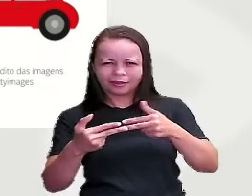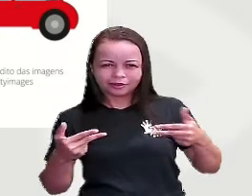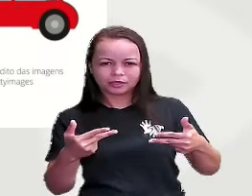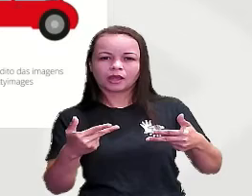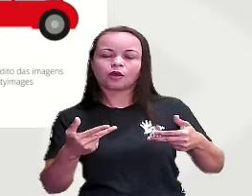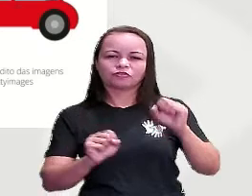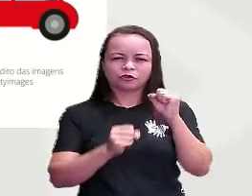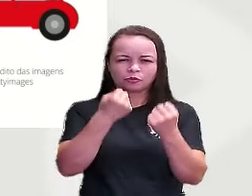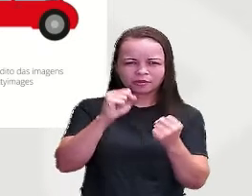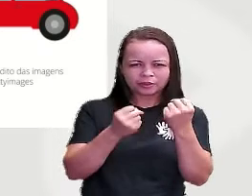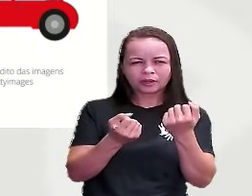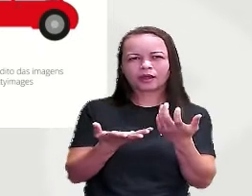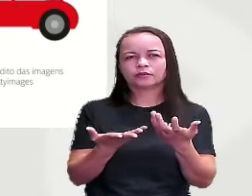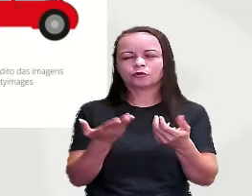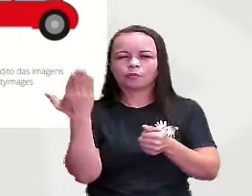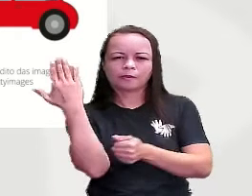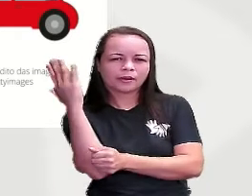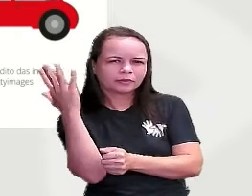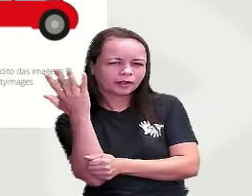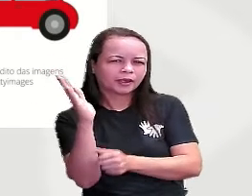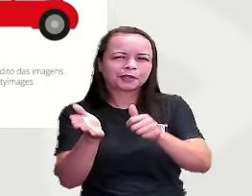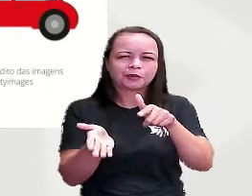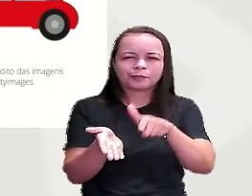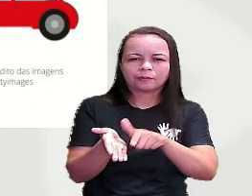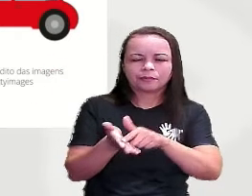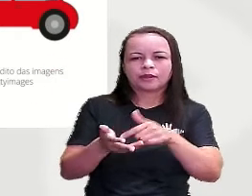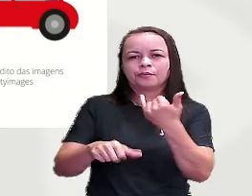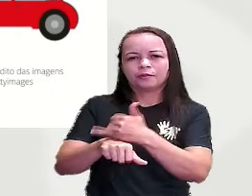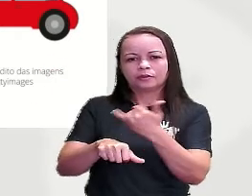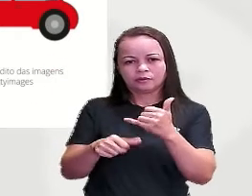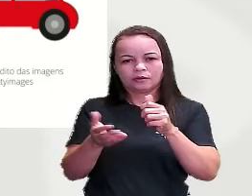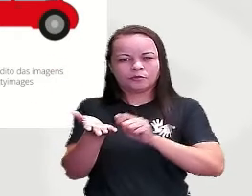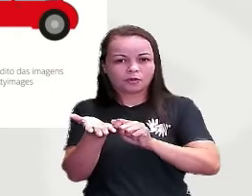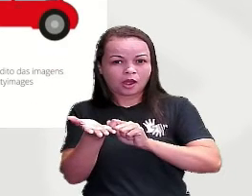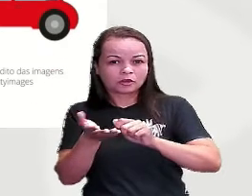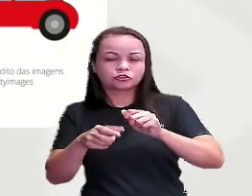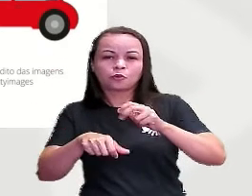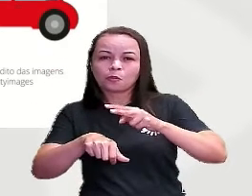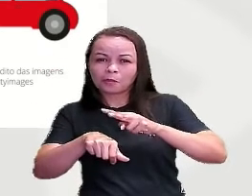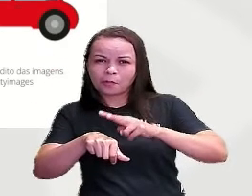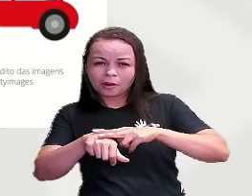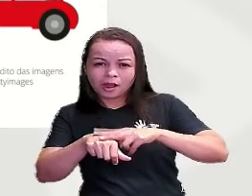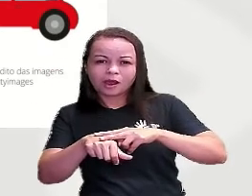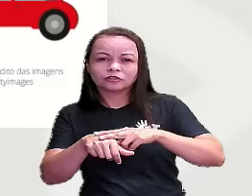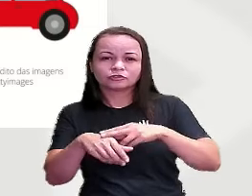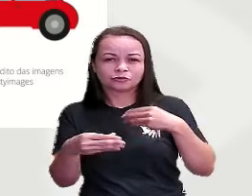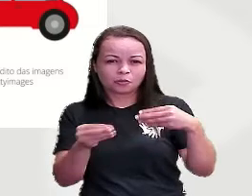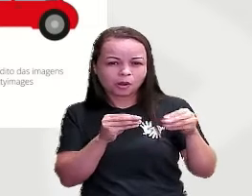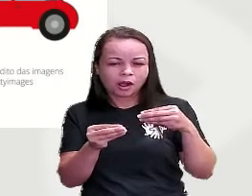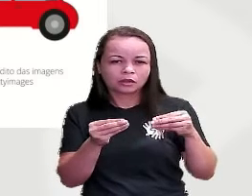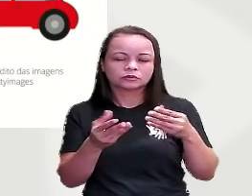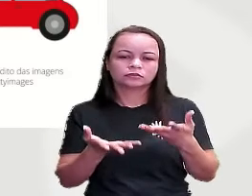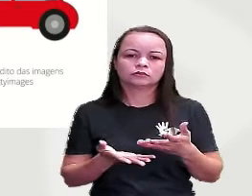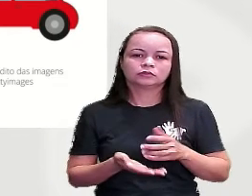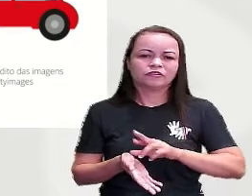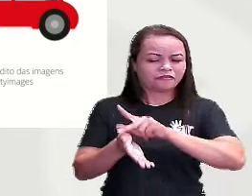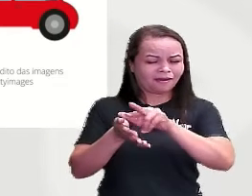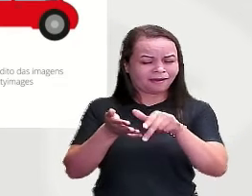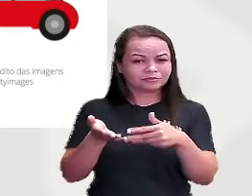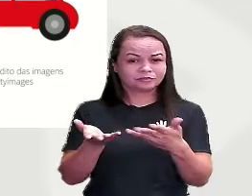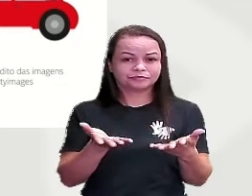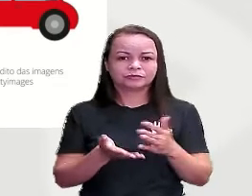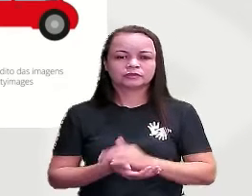Como a madeira O papel O metal A borracha O plástico E etc Eles oferecem